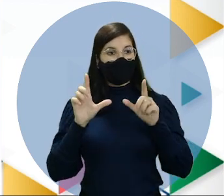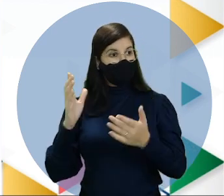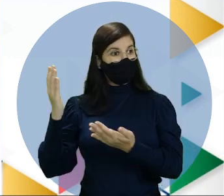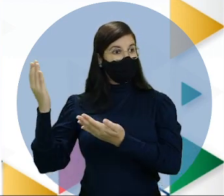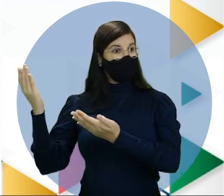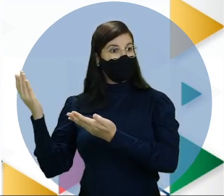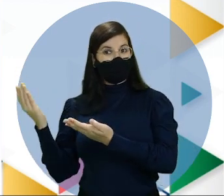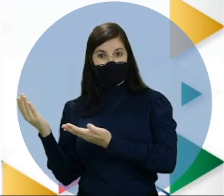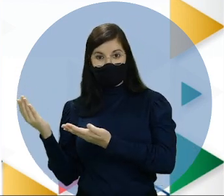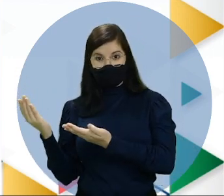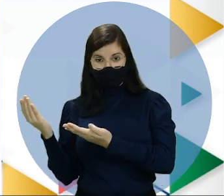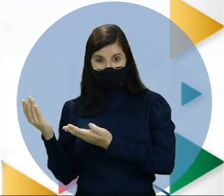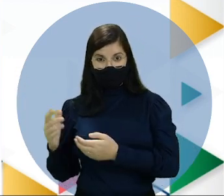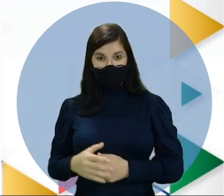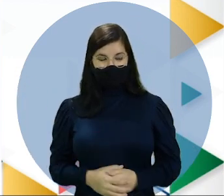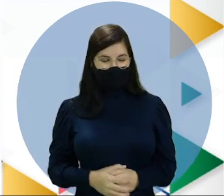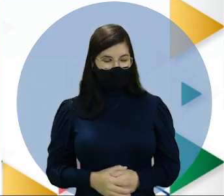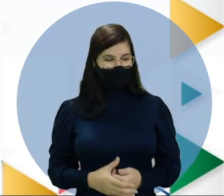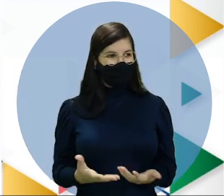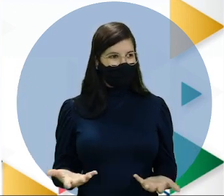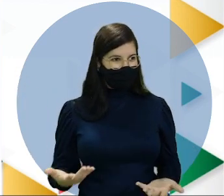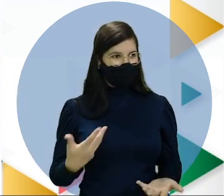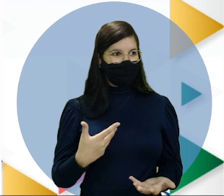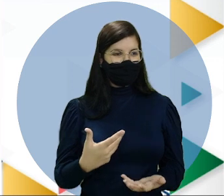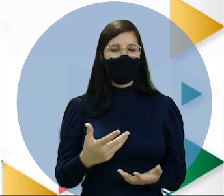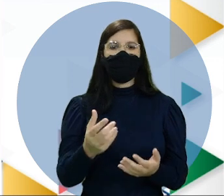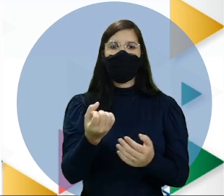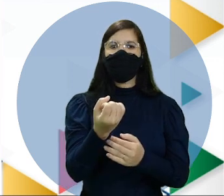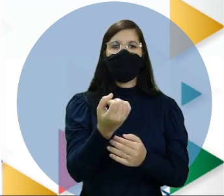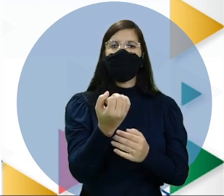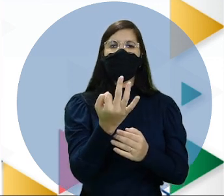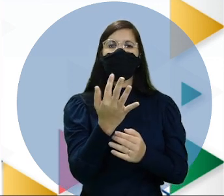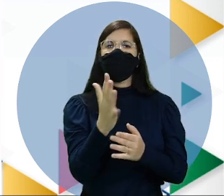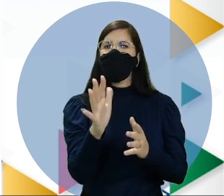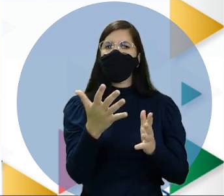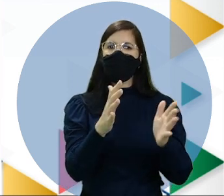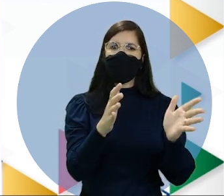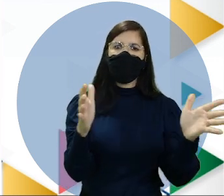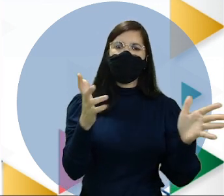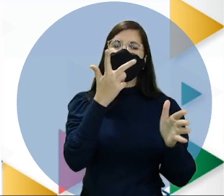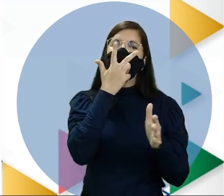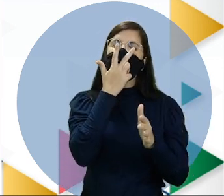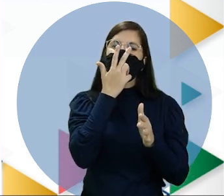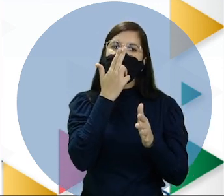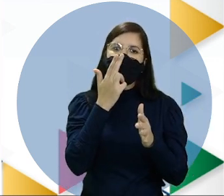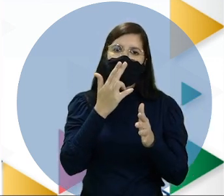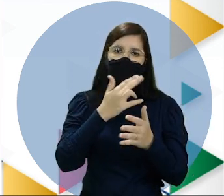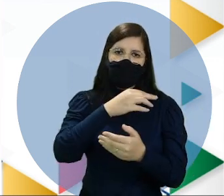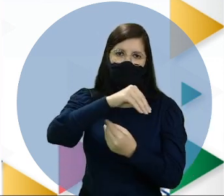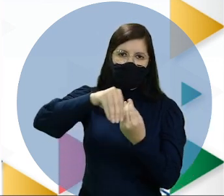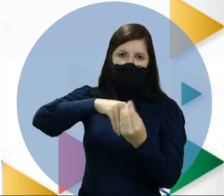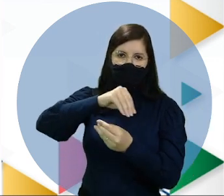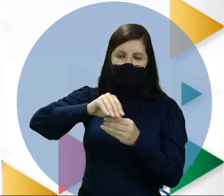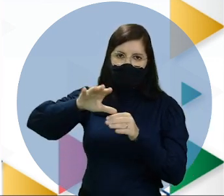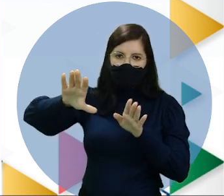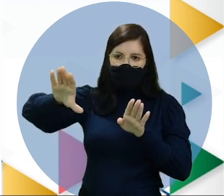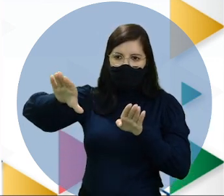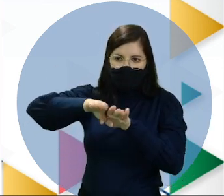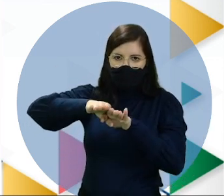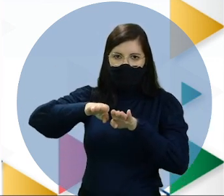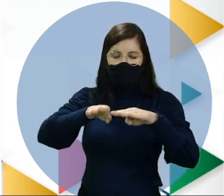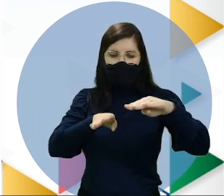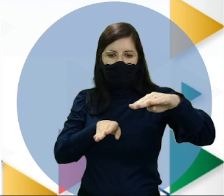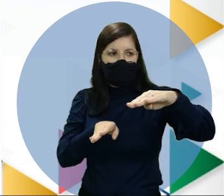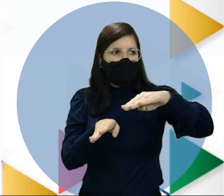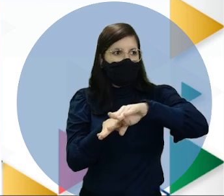justamente os nossos continentes, como se fosse um quebra-cabeça. É justamente esse